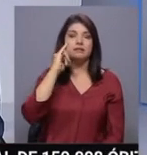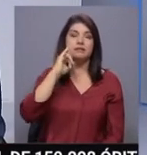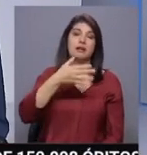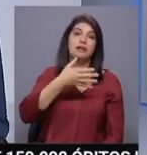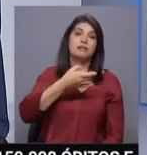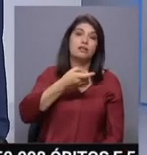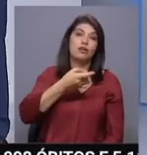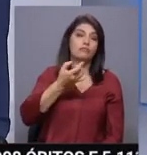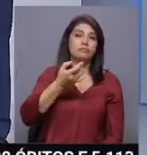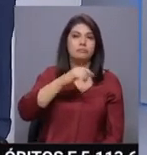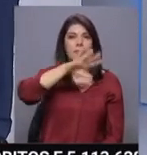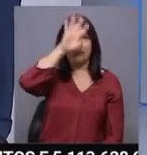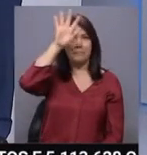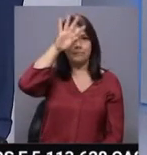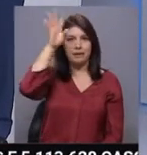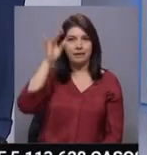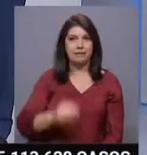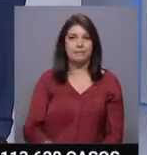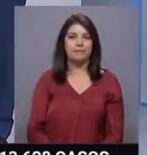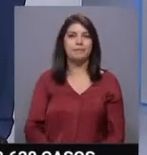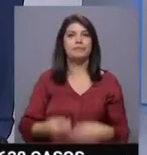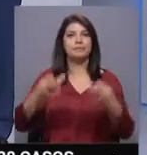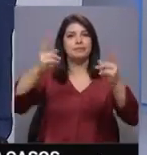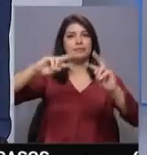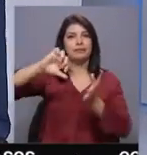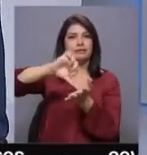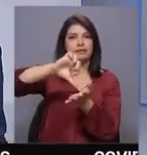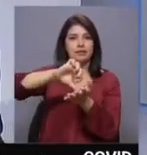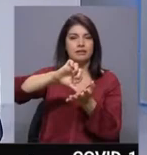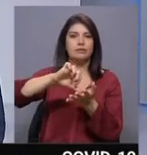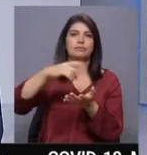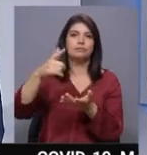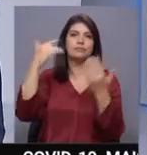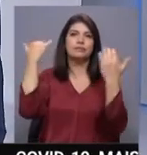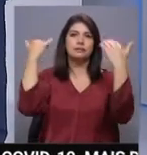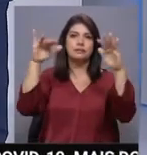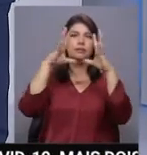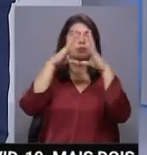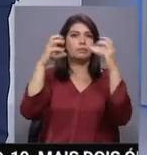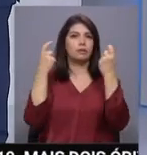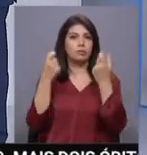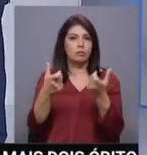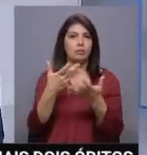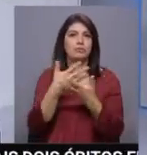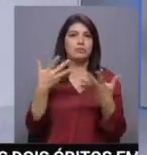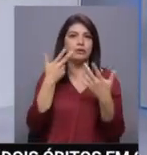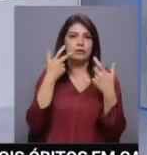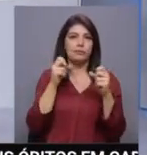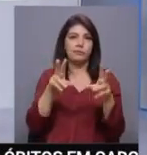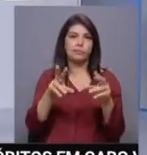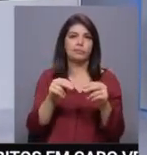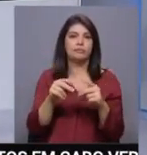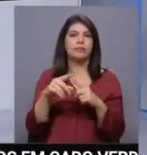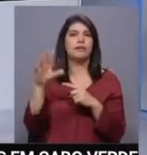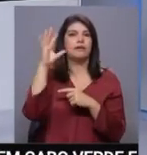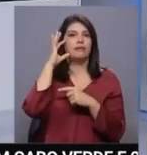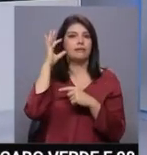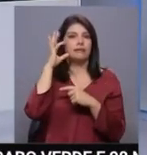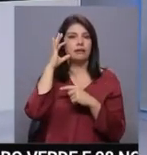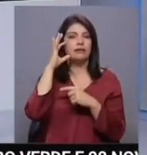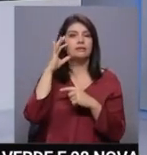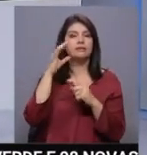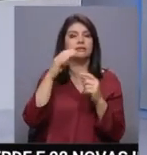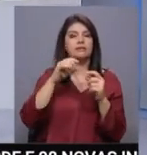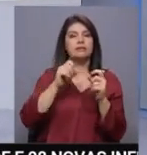Quanto à região centro, aqui também o céu a apresentar-se pouco nublado ou mesmo limpo, temporariamente da parte da tarde nas regiões da